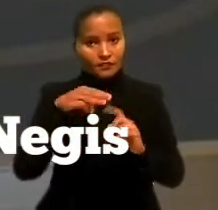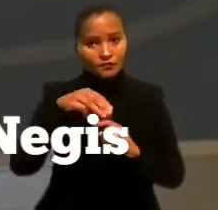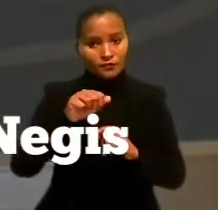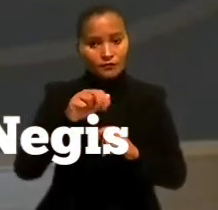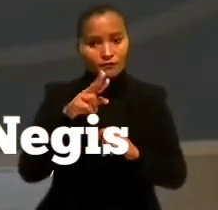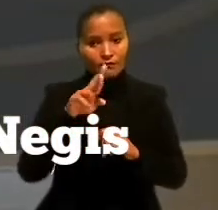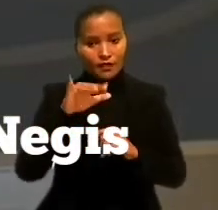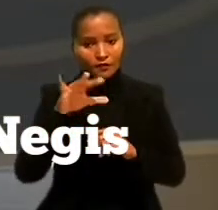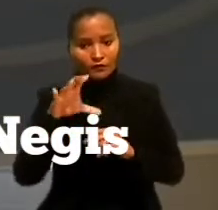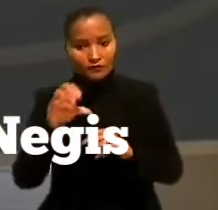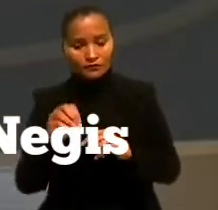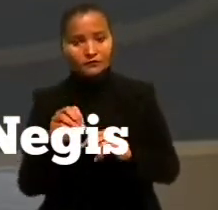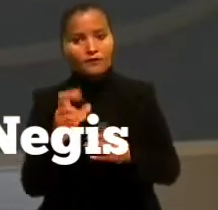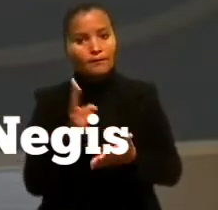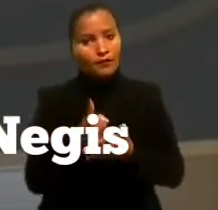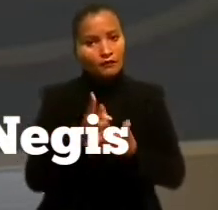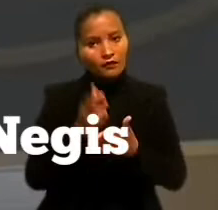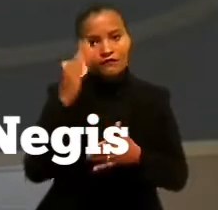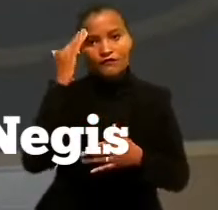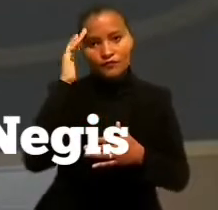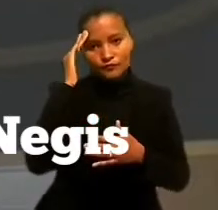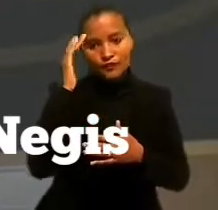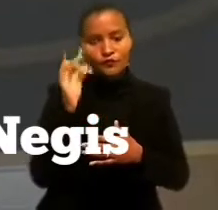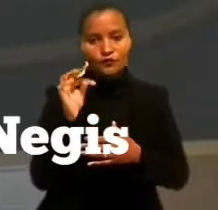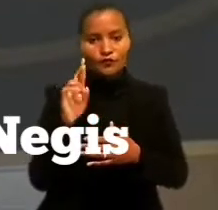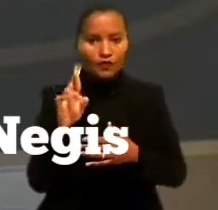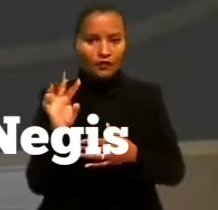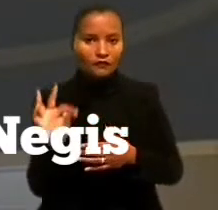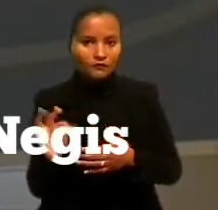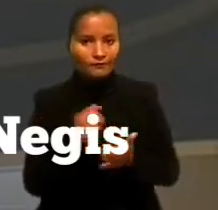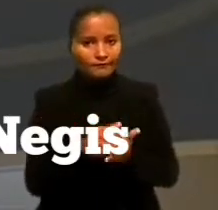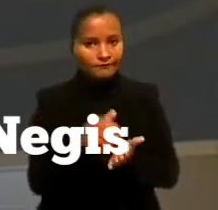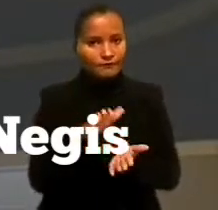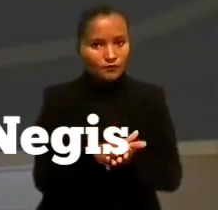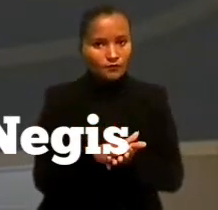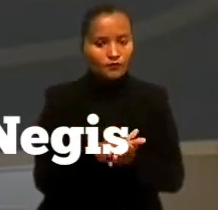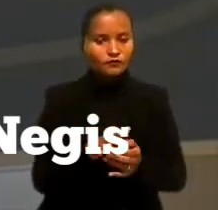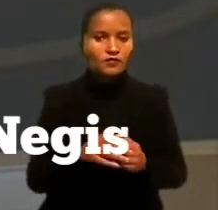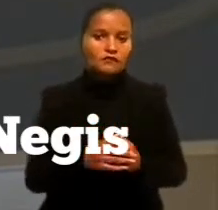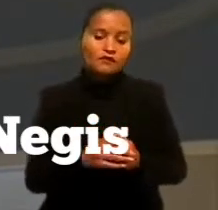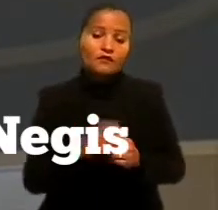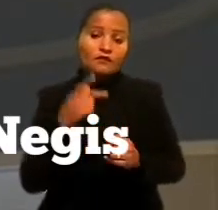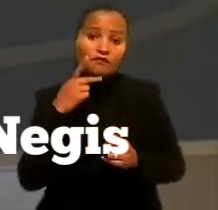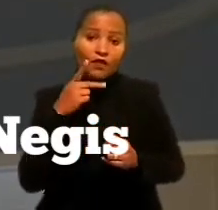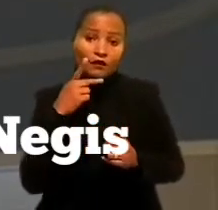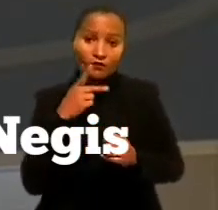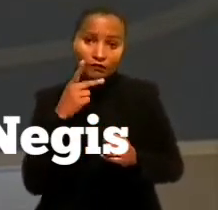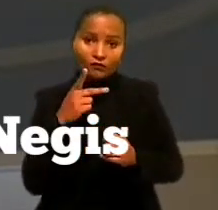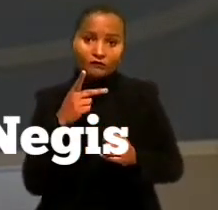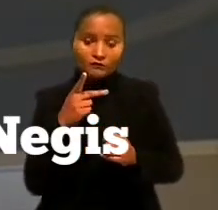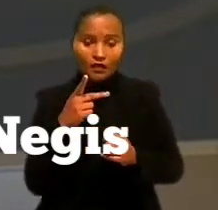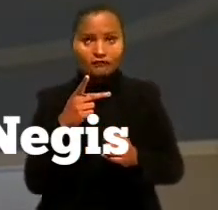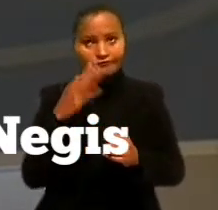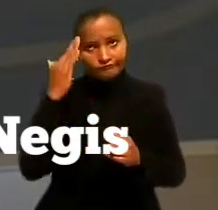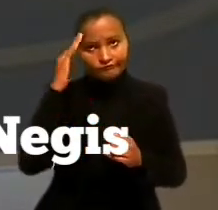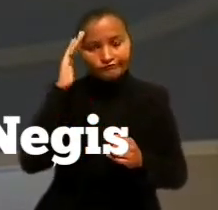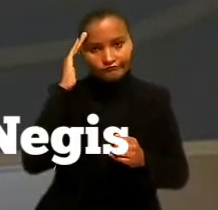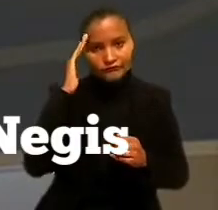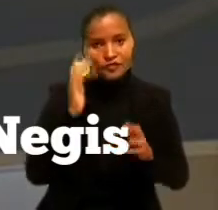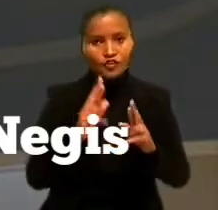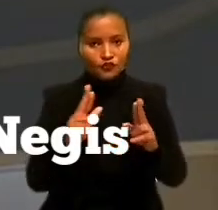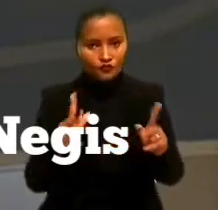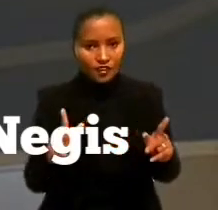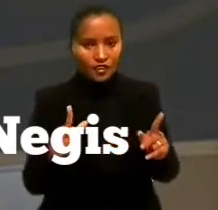Maurício Godinho Delgado, manteve o entendimento do TRT pela aplicação da multa. Apontou que, embora tenha compreensão